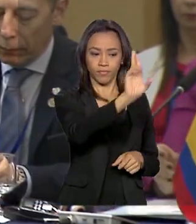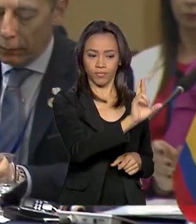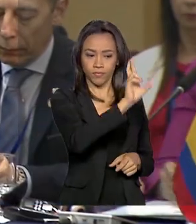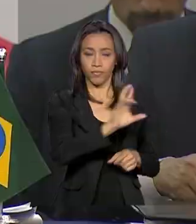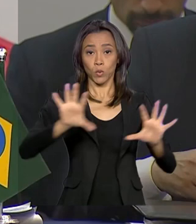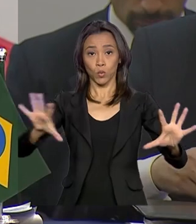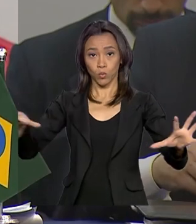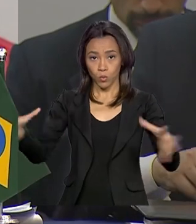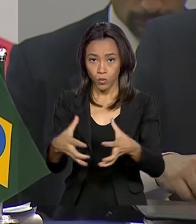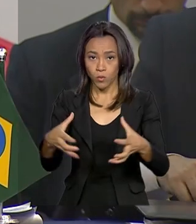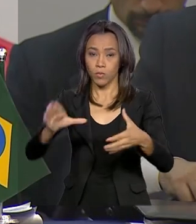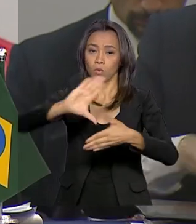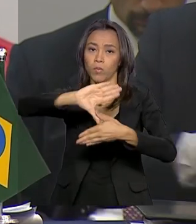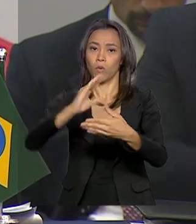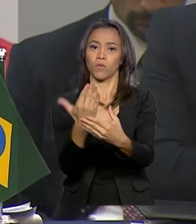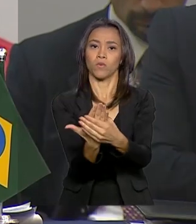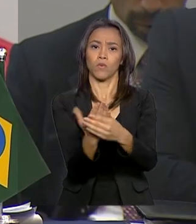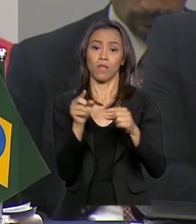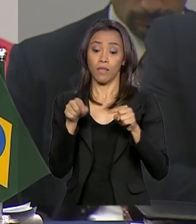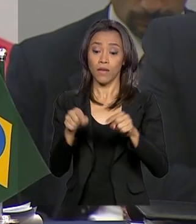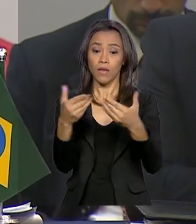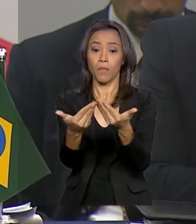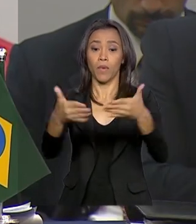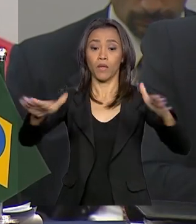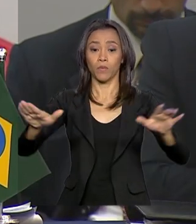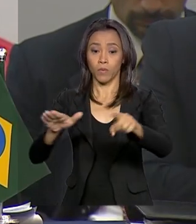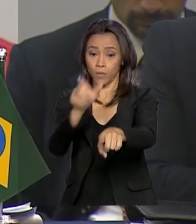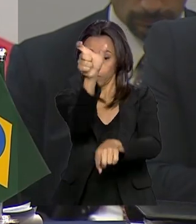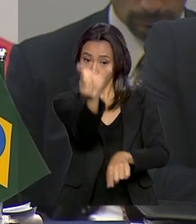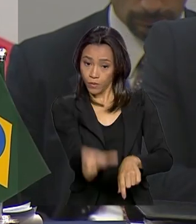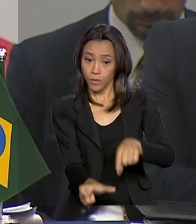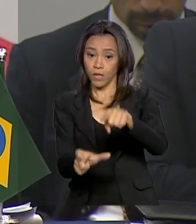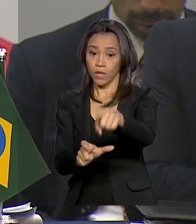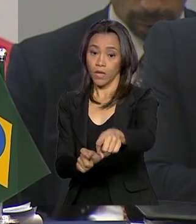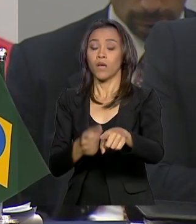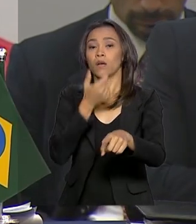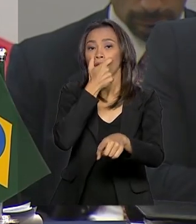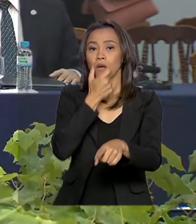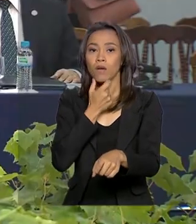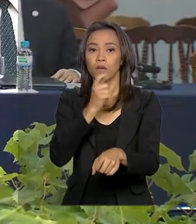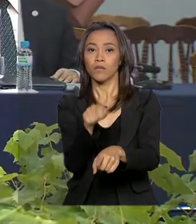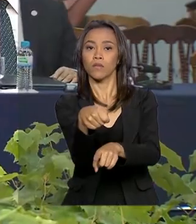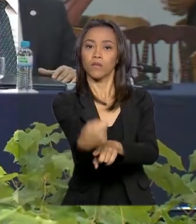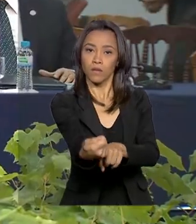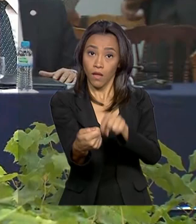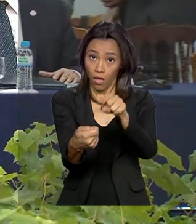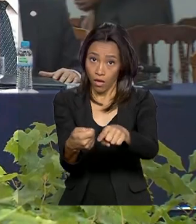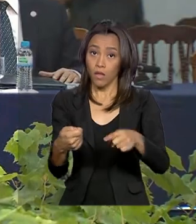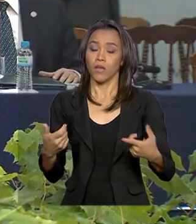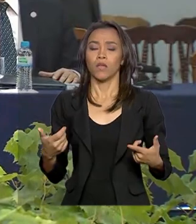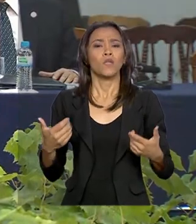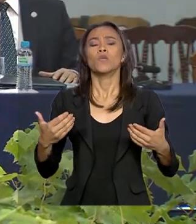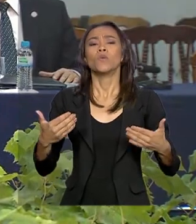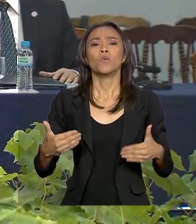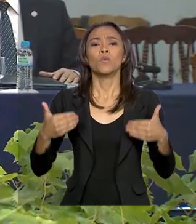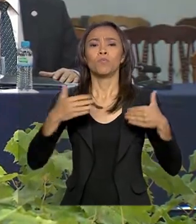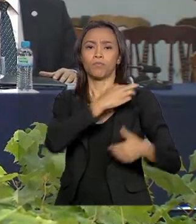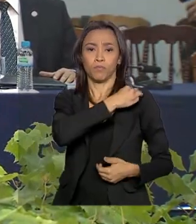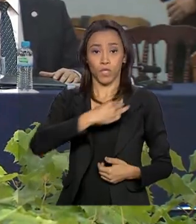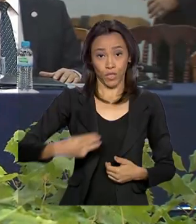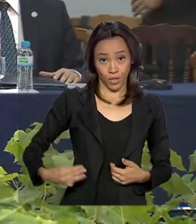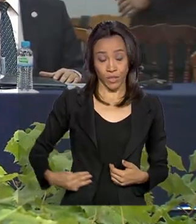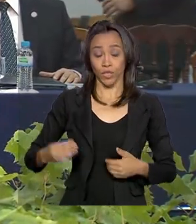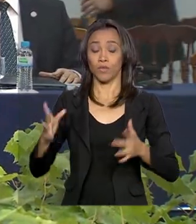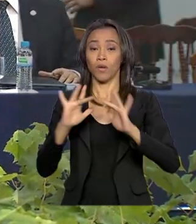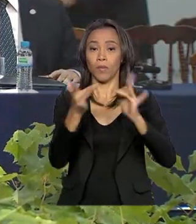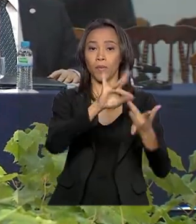do Mercosul. Na abertura do encontro, o ministro das relações exteriores, Ernesto Araújo, fez uma avaliação do período de presidência do